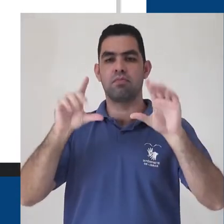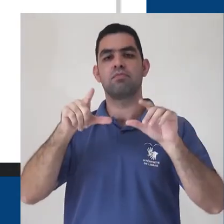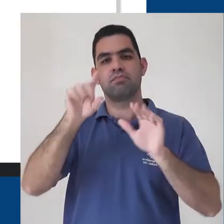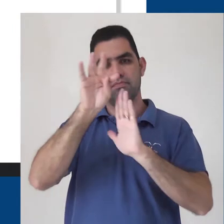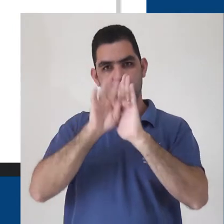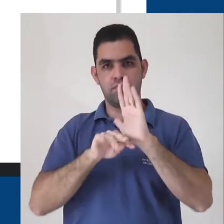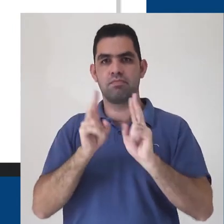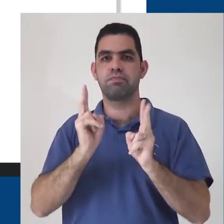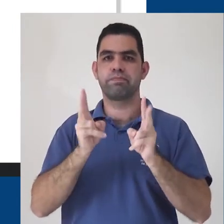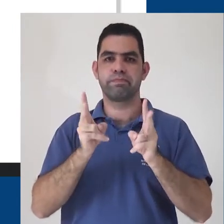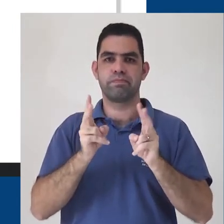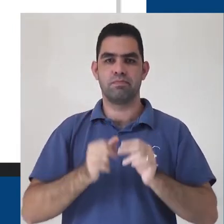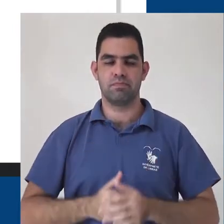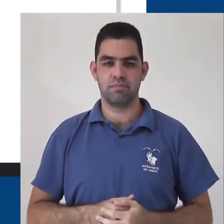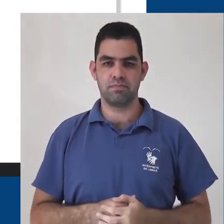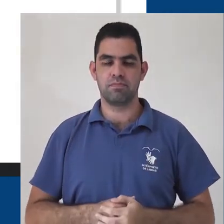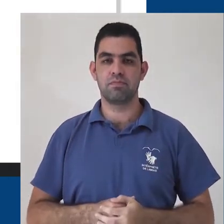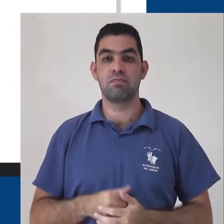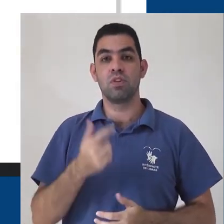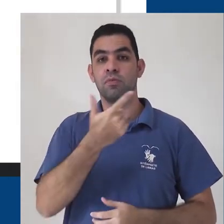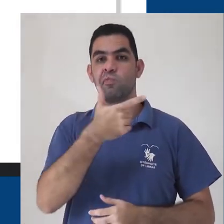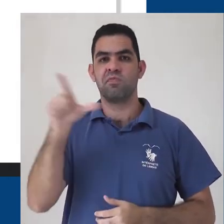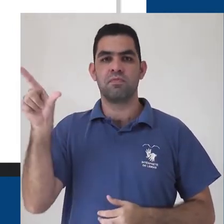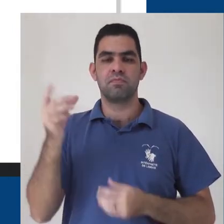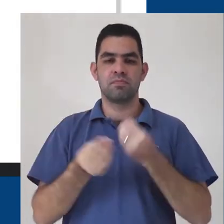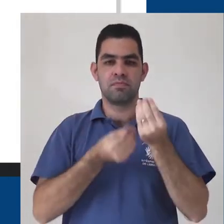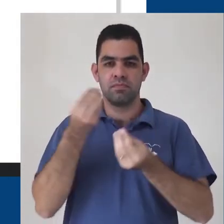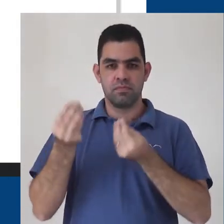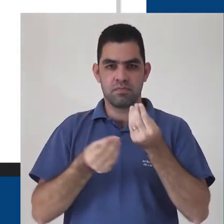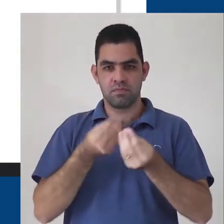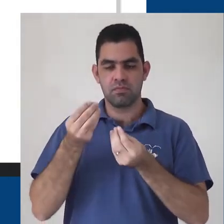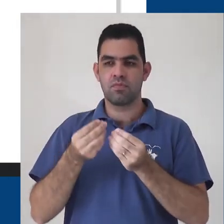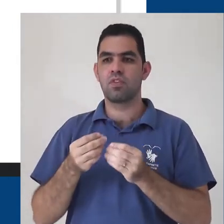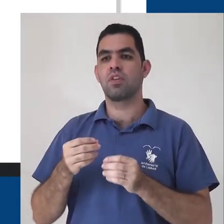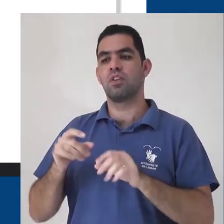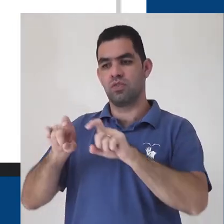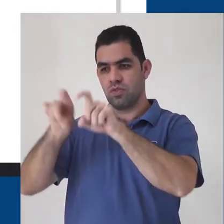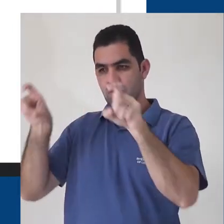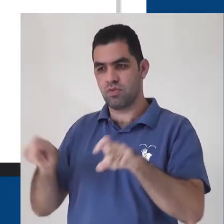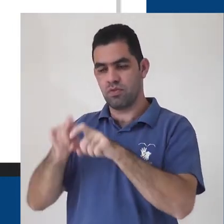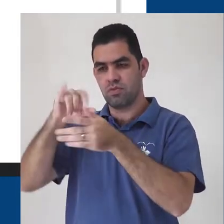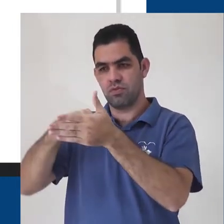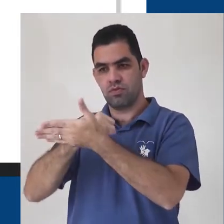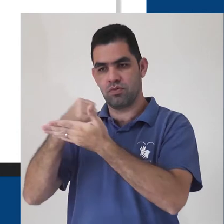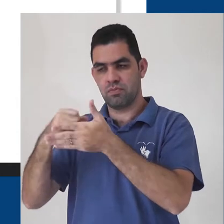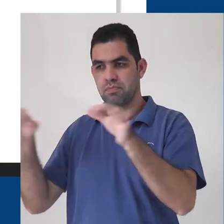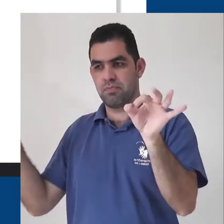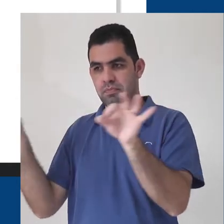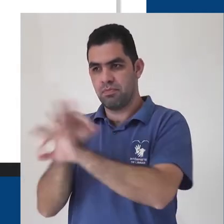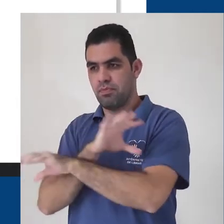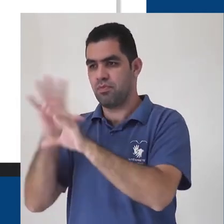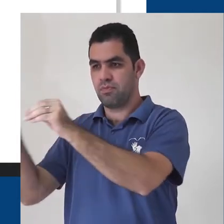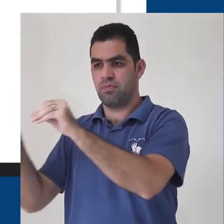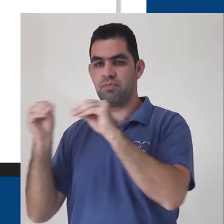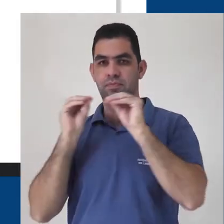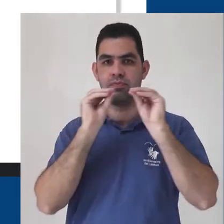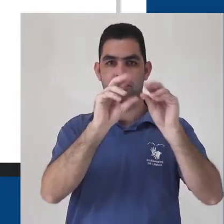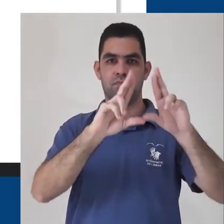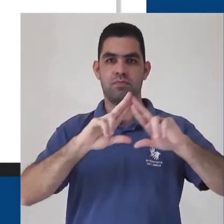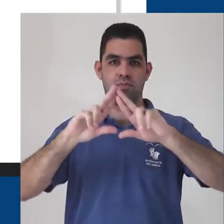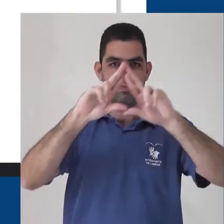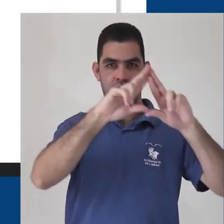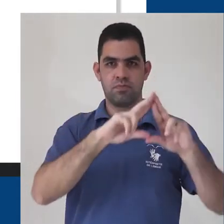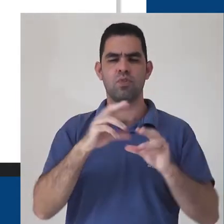Outra maneira de ter arquivos no seu Drive é importar arquivos já existentes do seu computador. E para isso existem duas maneiras.